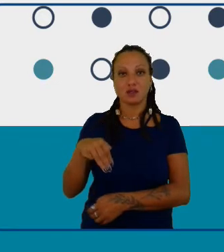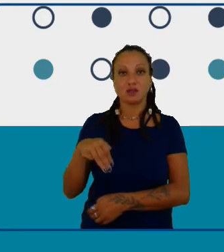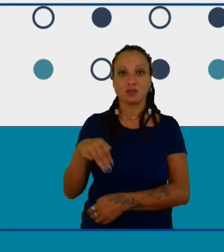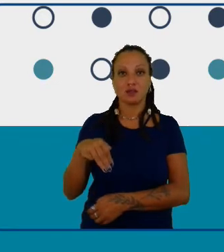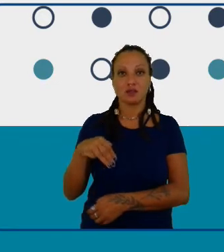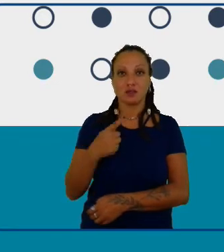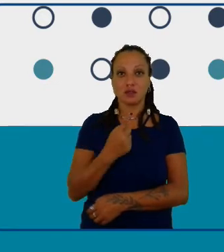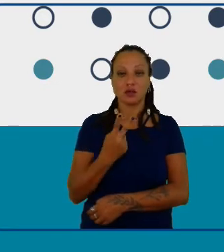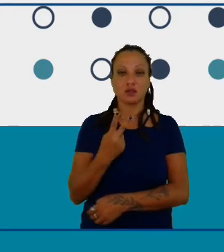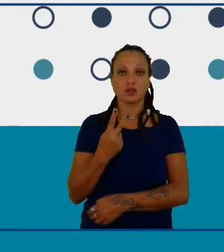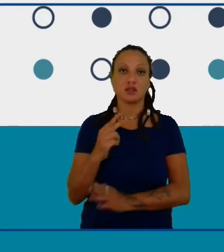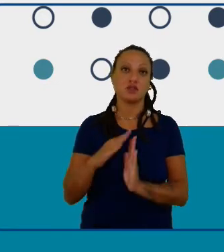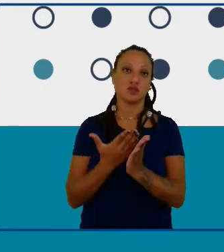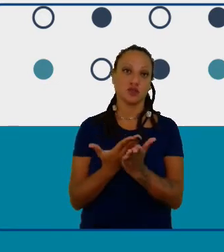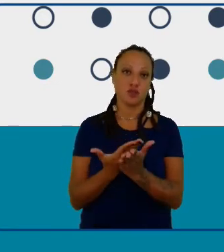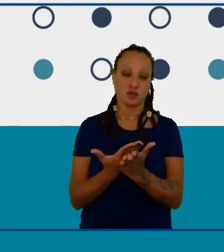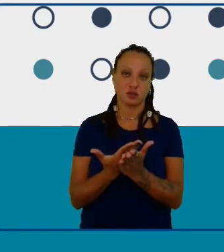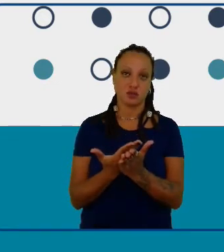escolas